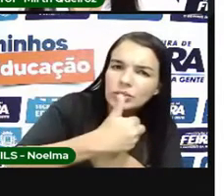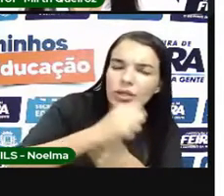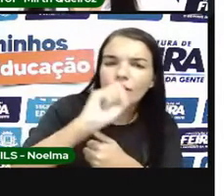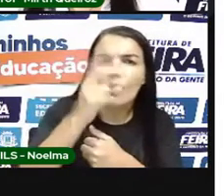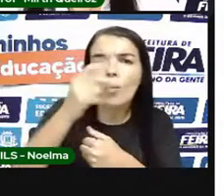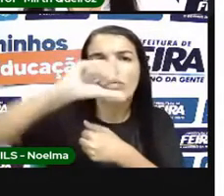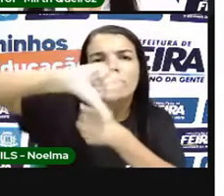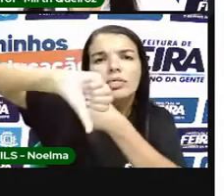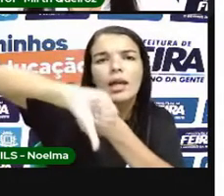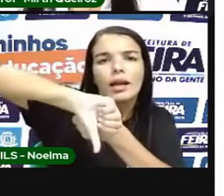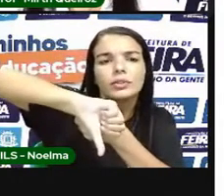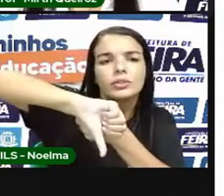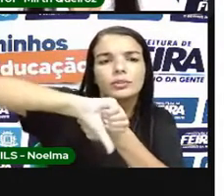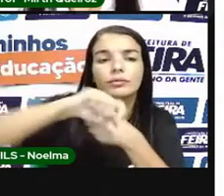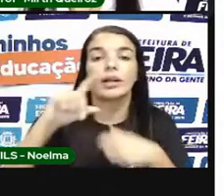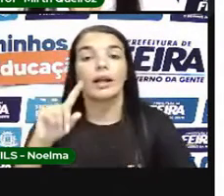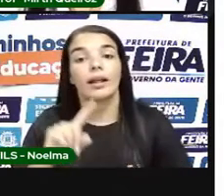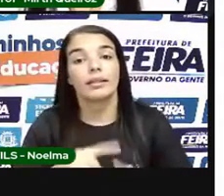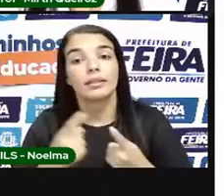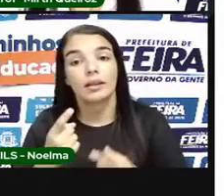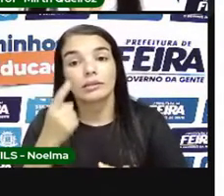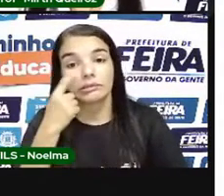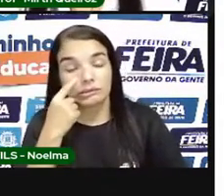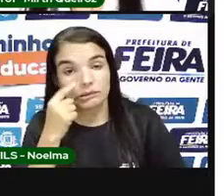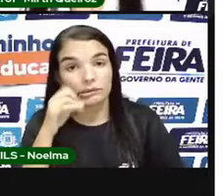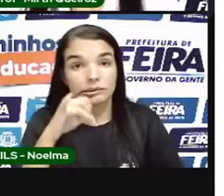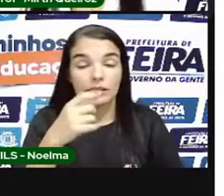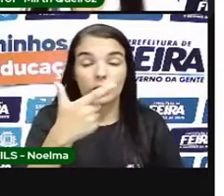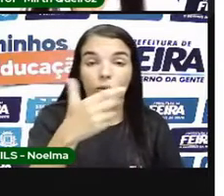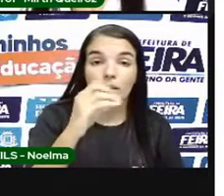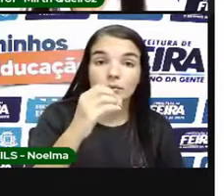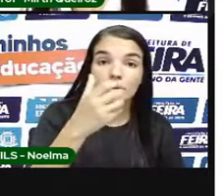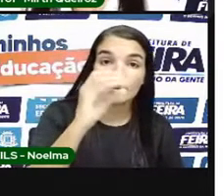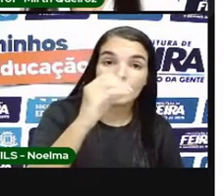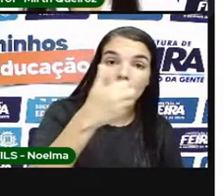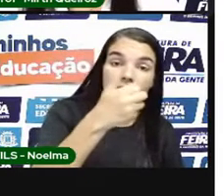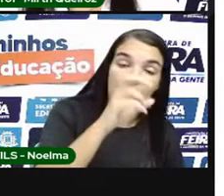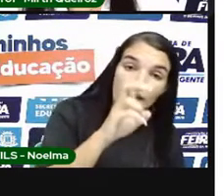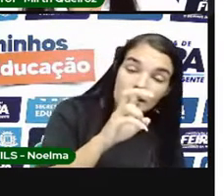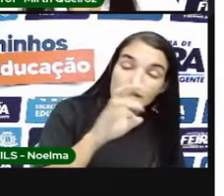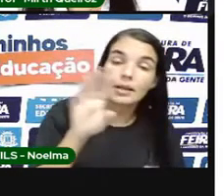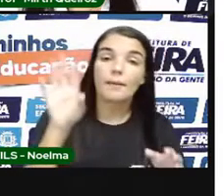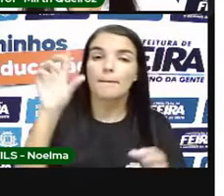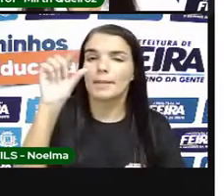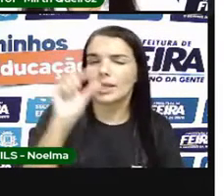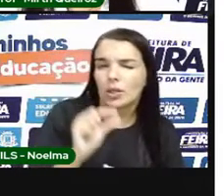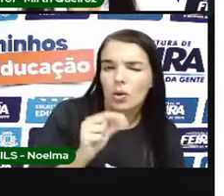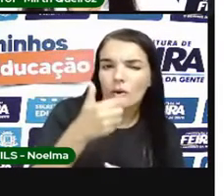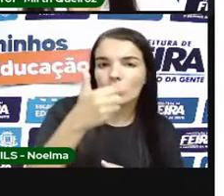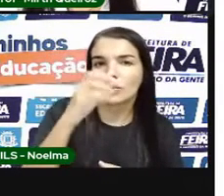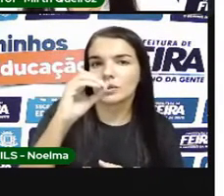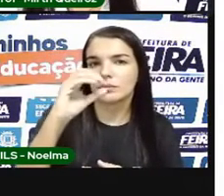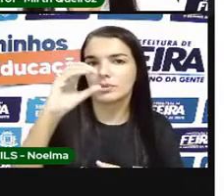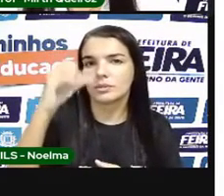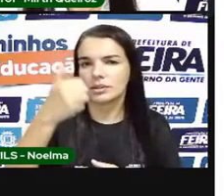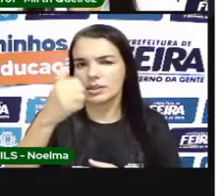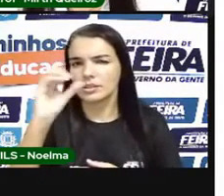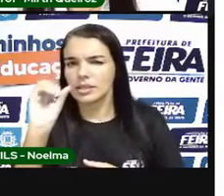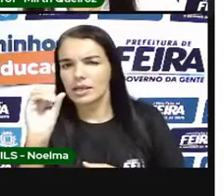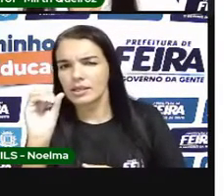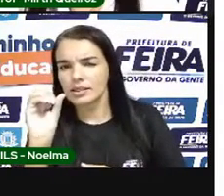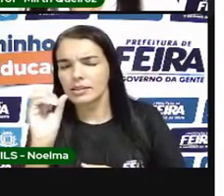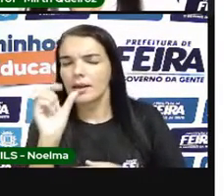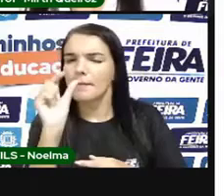negativo? Por quê? Se em 2015 Foi menor Do que 2016 É positivo Ou